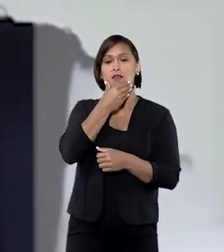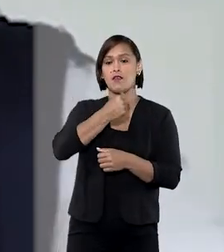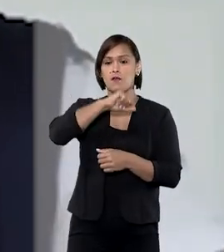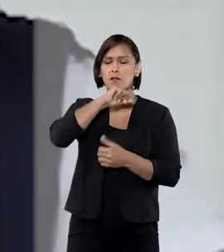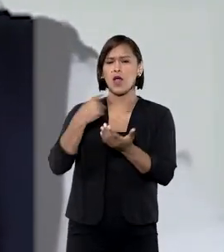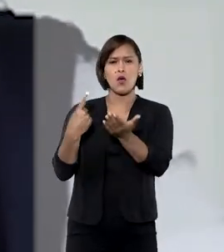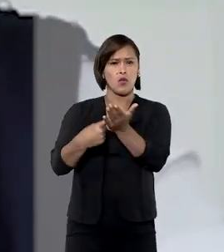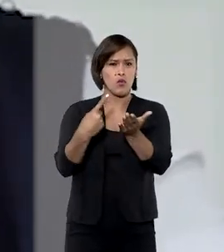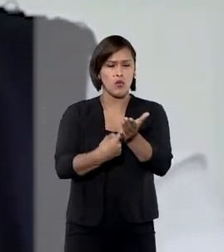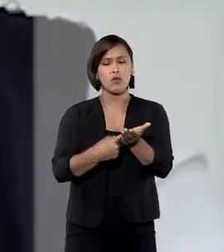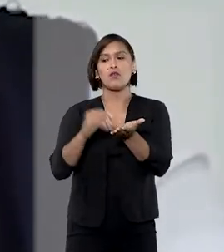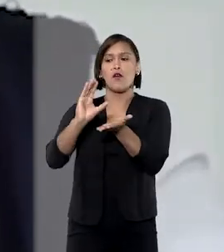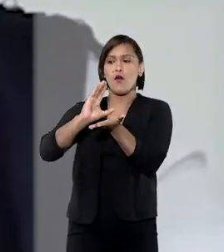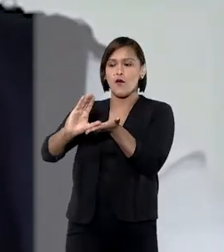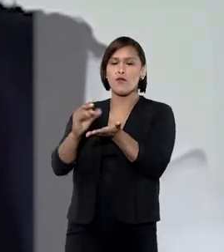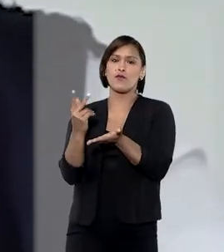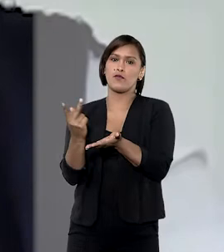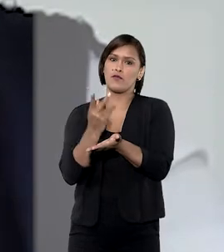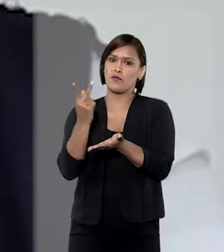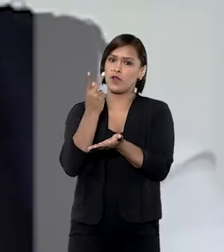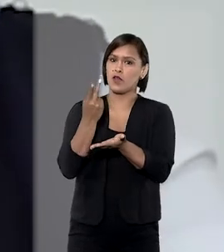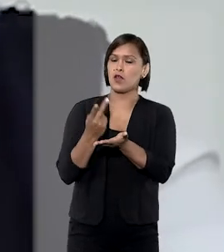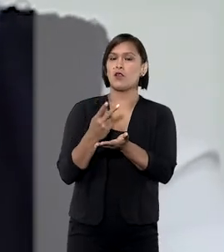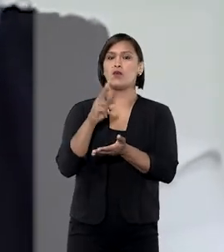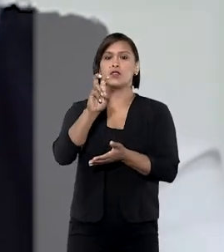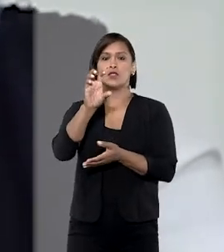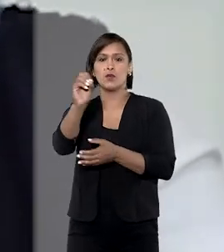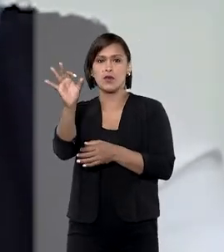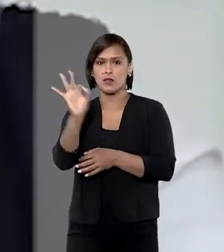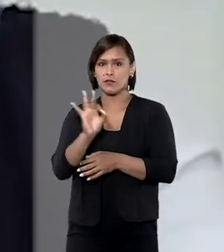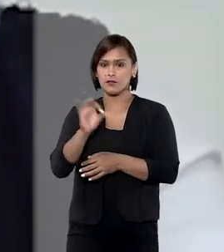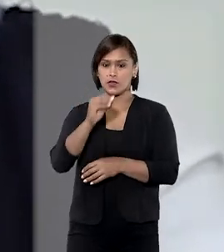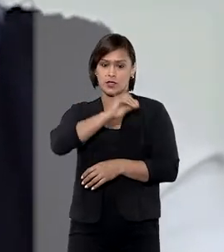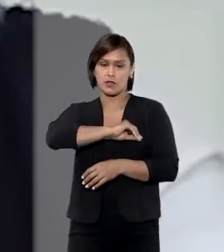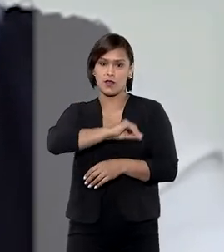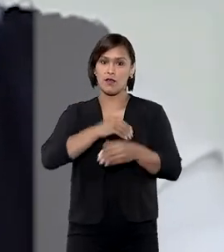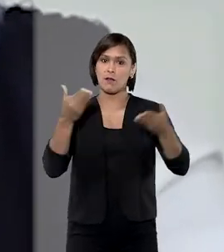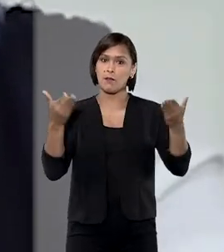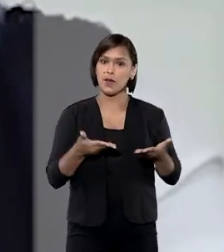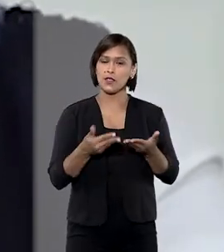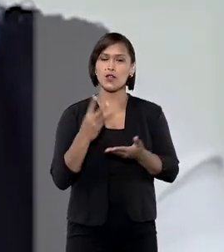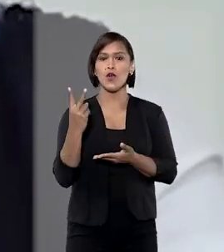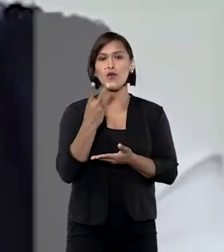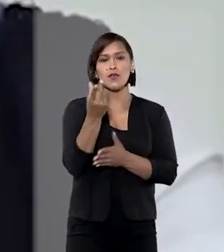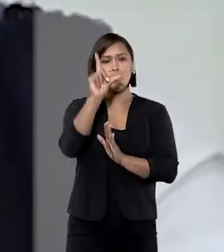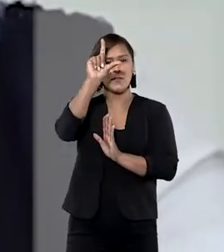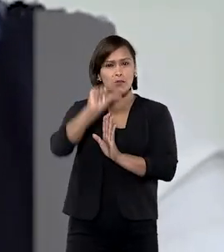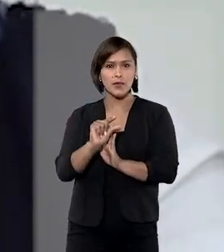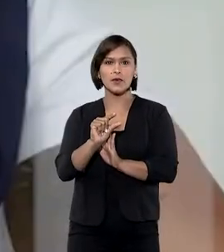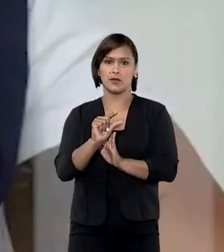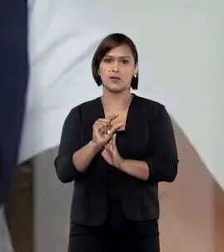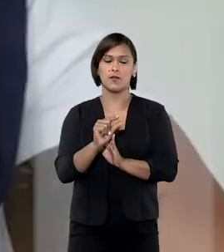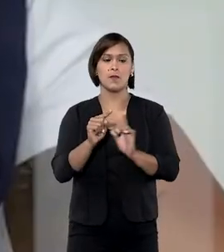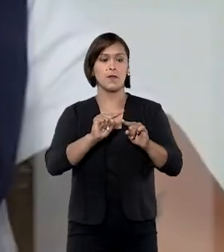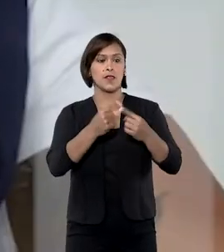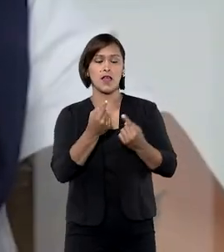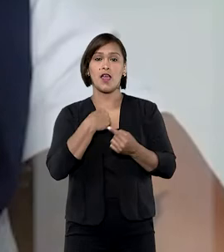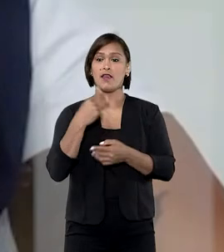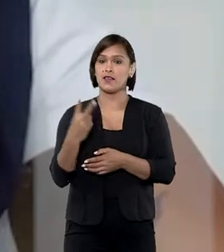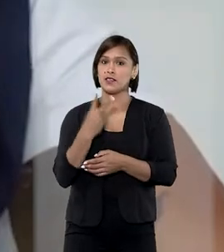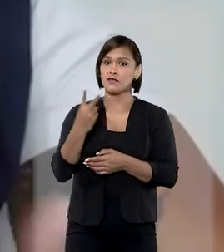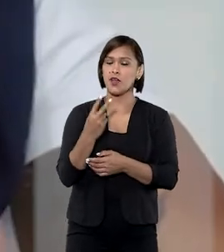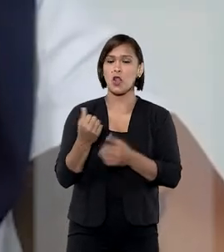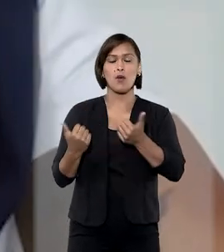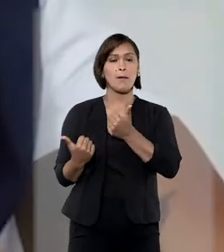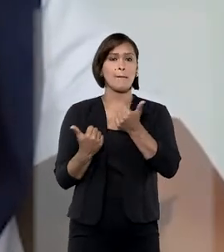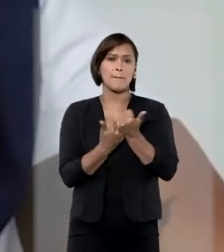concordaram com uma pensão alimentícia de meio salário mínimo. Mas hoje o valor é insuficiente. Eu uso esse valor